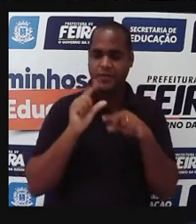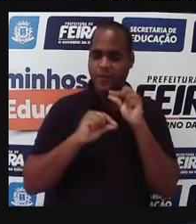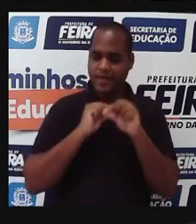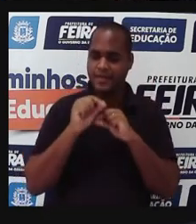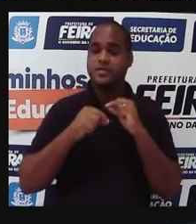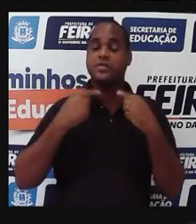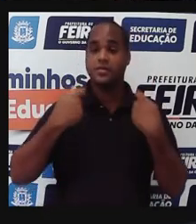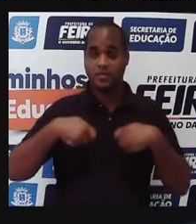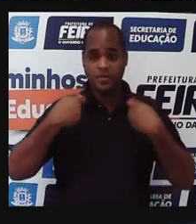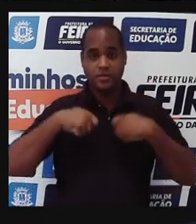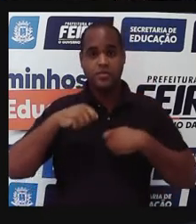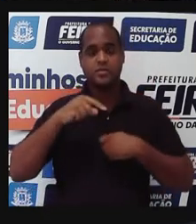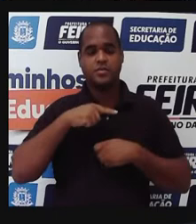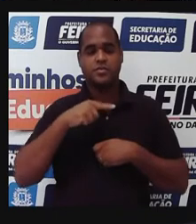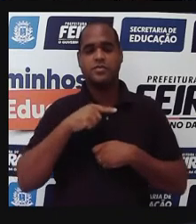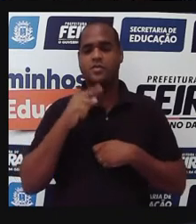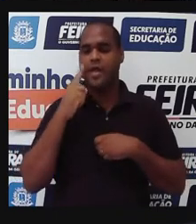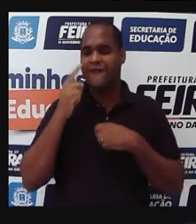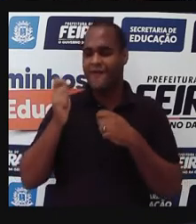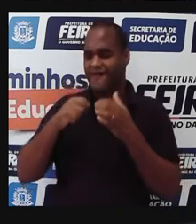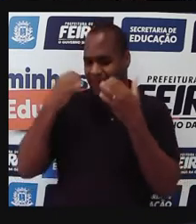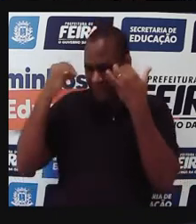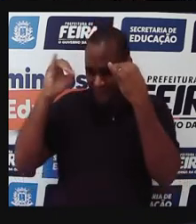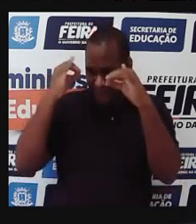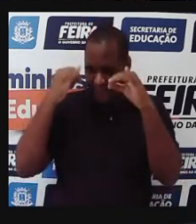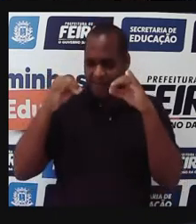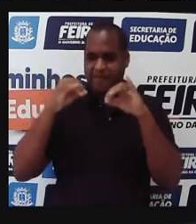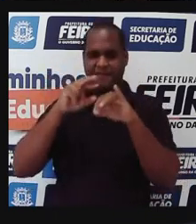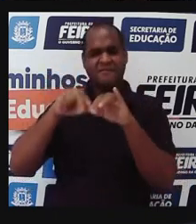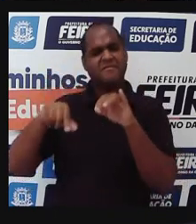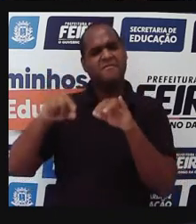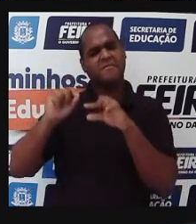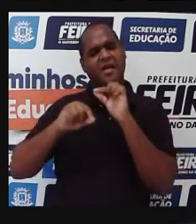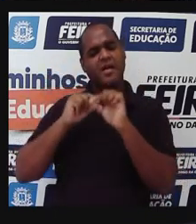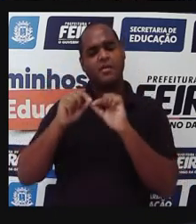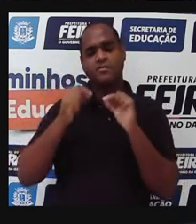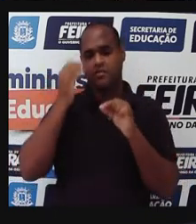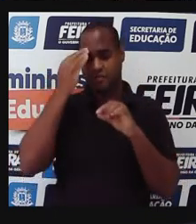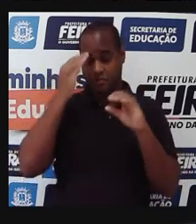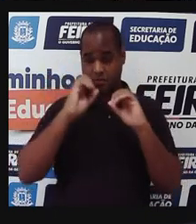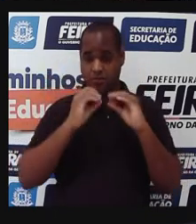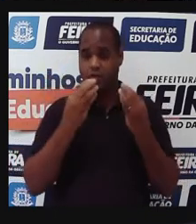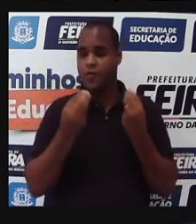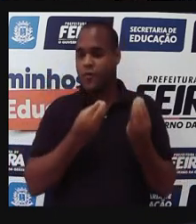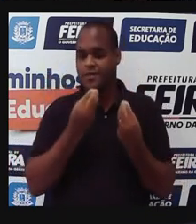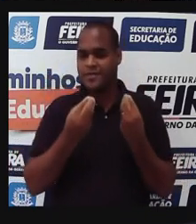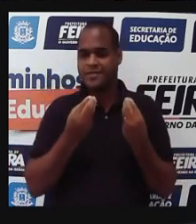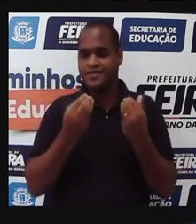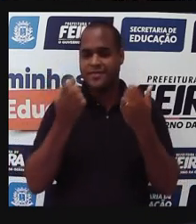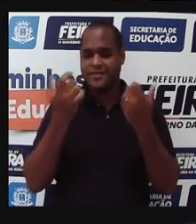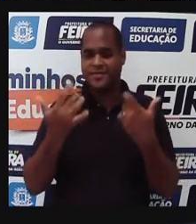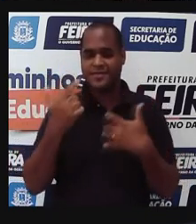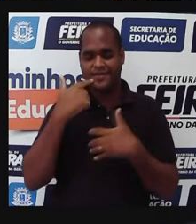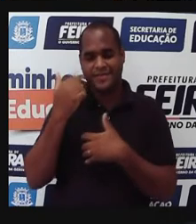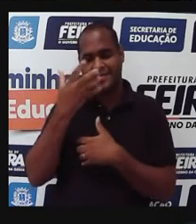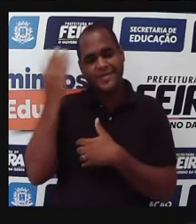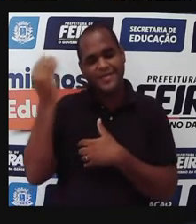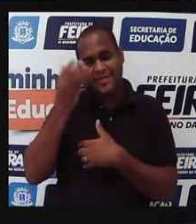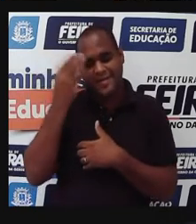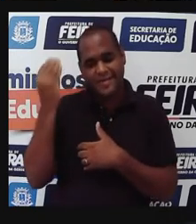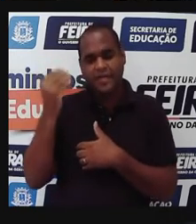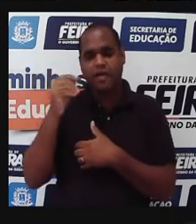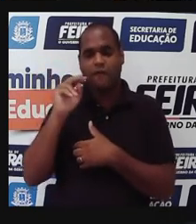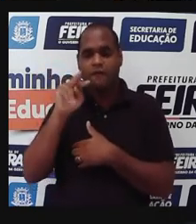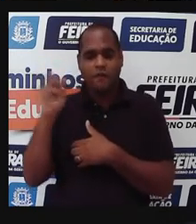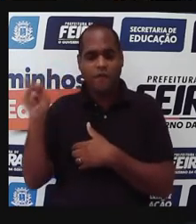Então essas doenças, elas ficam negligenciadas. O que é negligenciado, Pró? Vamos entender que elas ficam esquecidas, elas não